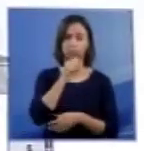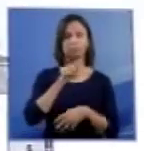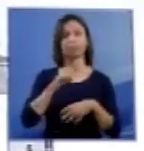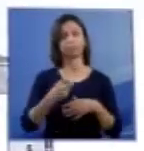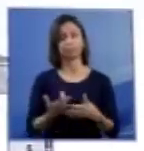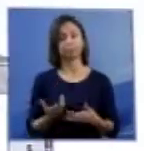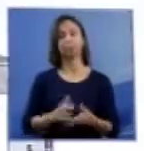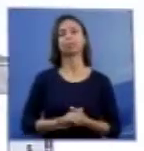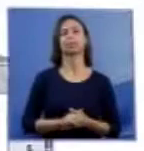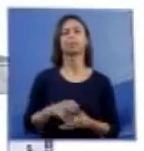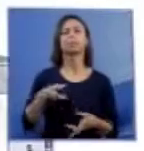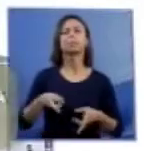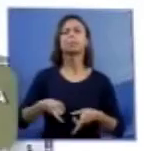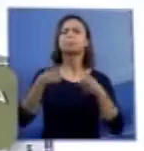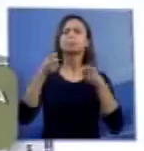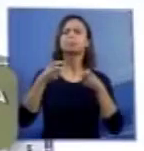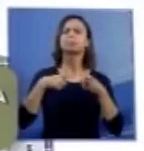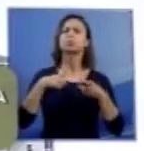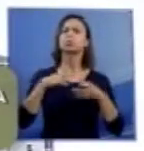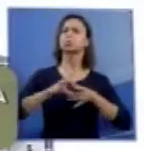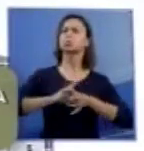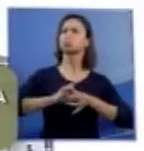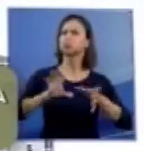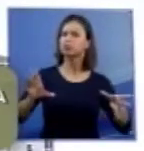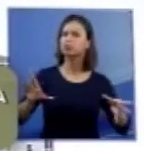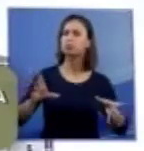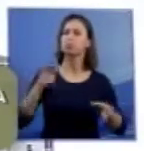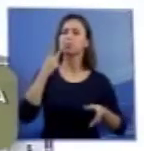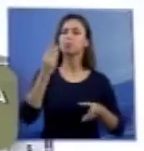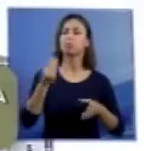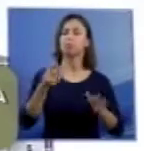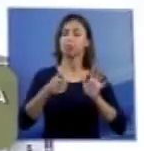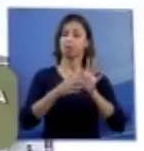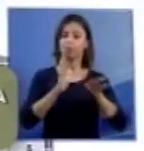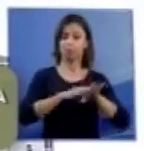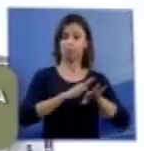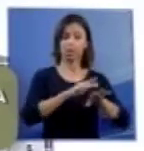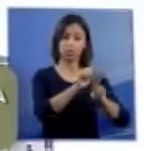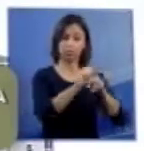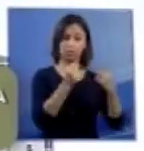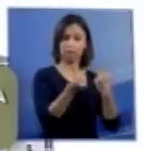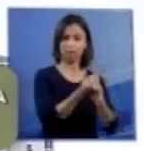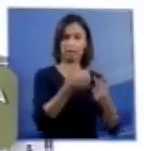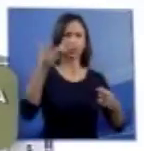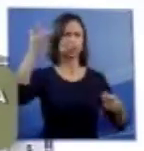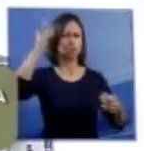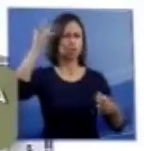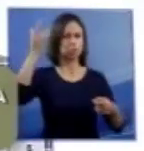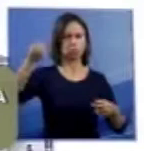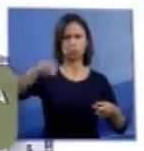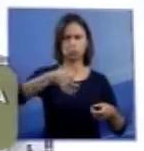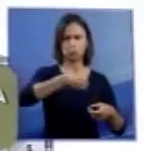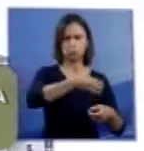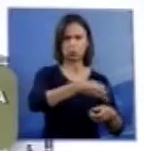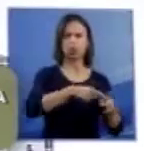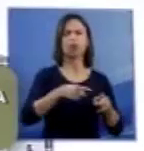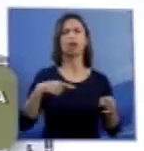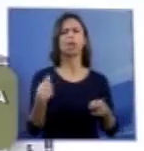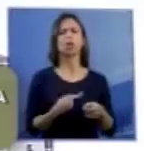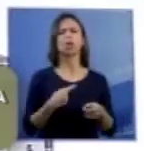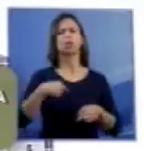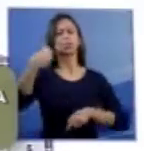percebemos uma disposição por parte da sociedade moderna em discutir esse assunto, que, sem